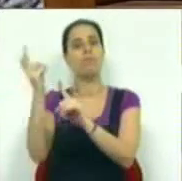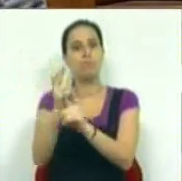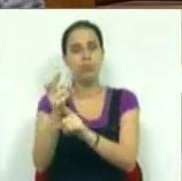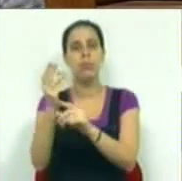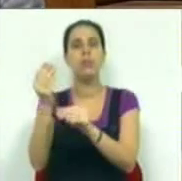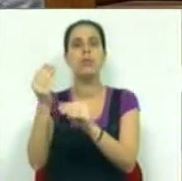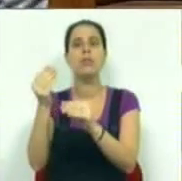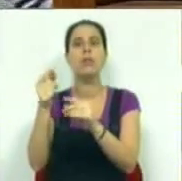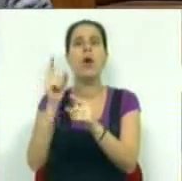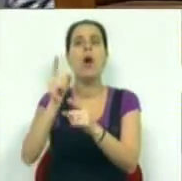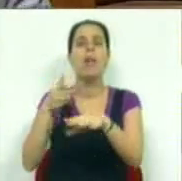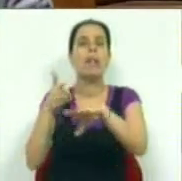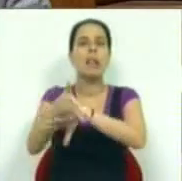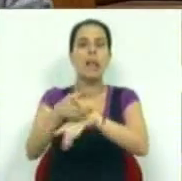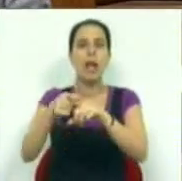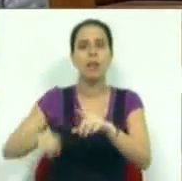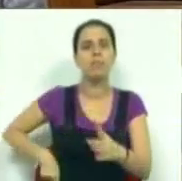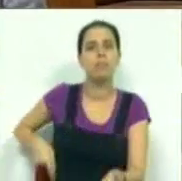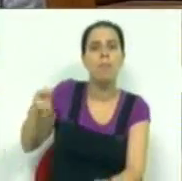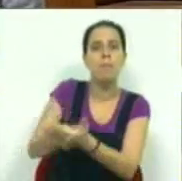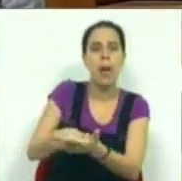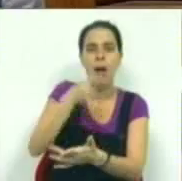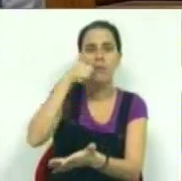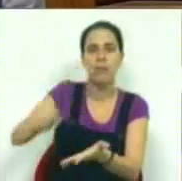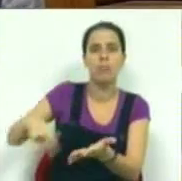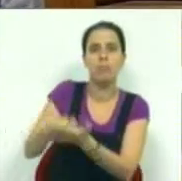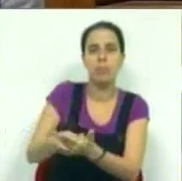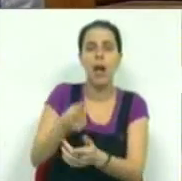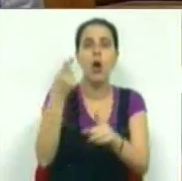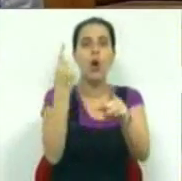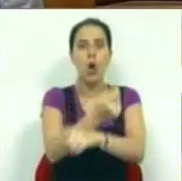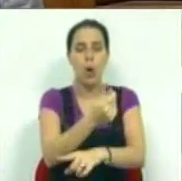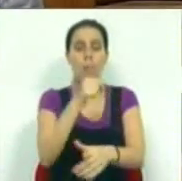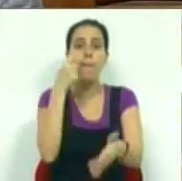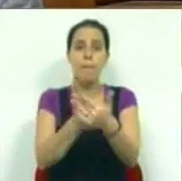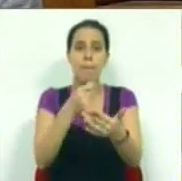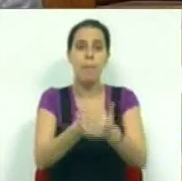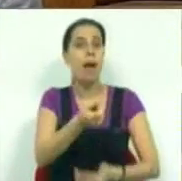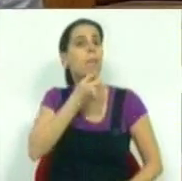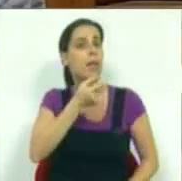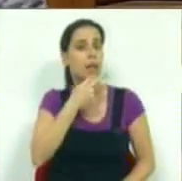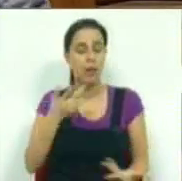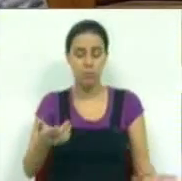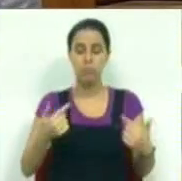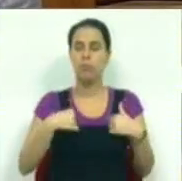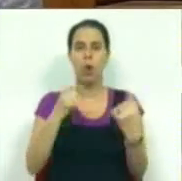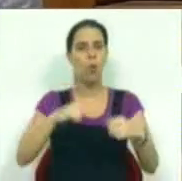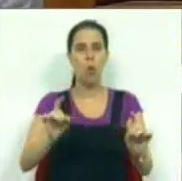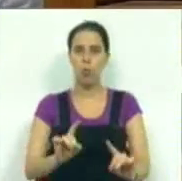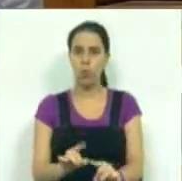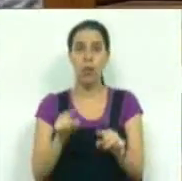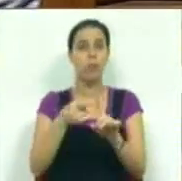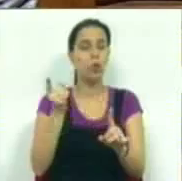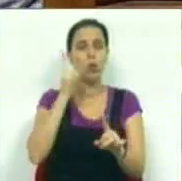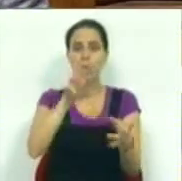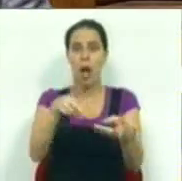a compartilhação que sai diretamente do bolso do cidadão que compra e paga os seus medicamentos. Nós discordamos que